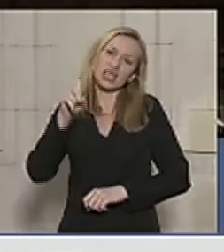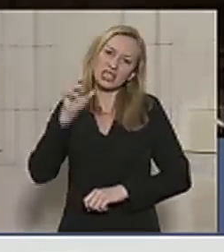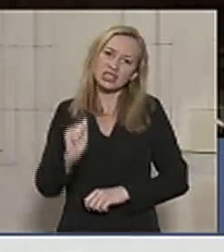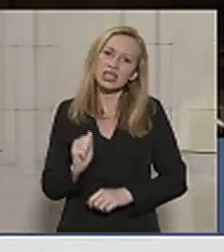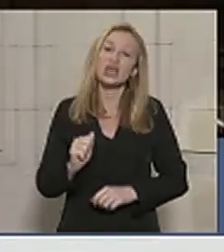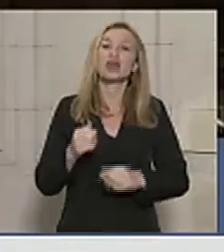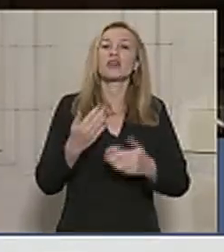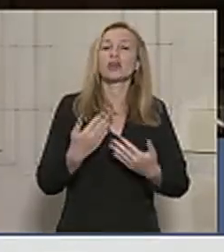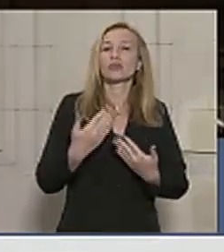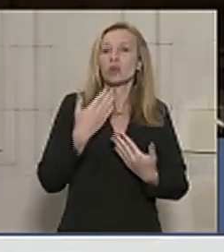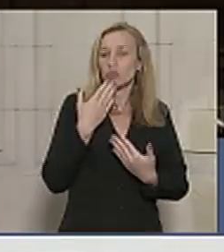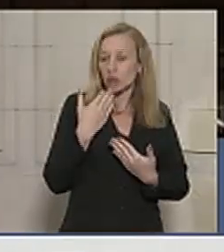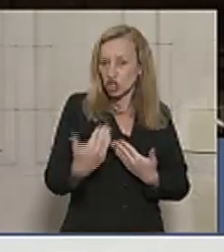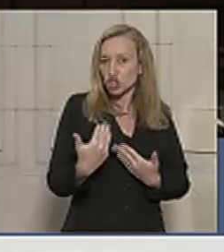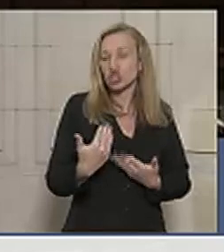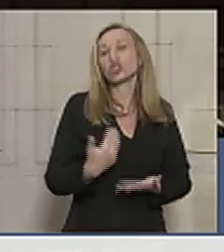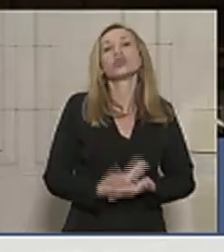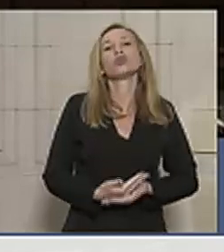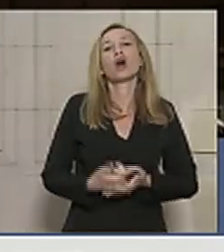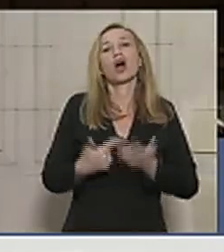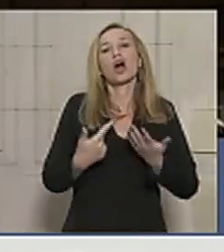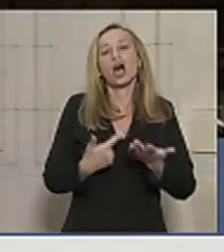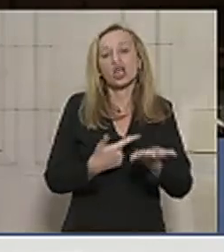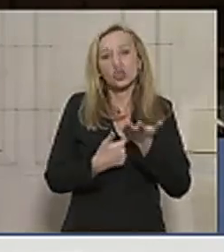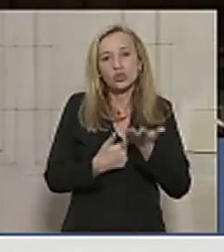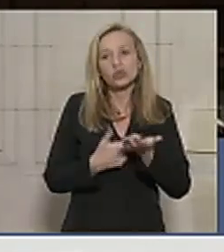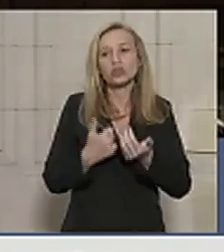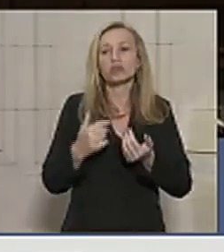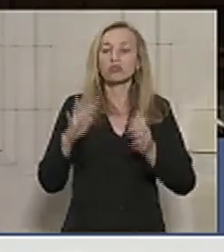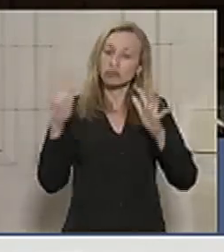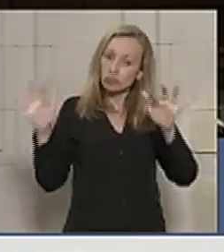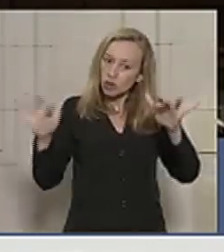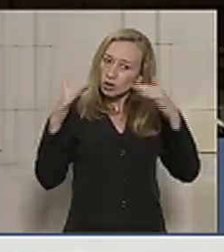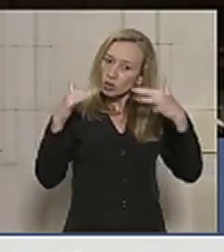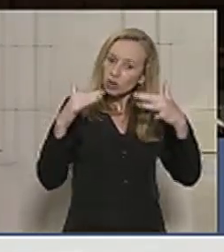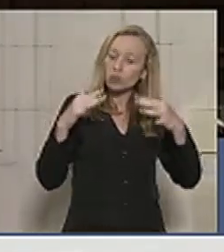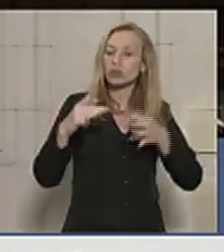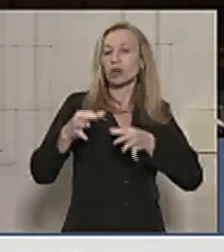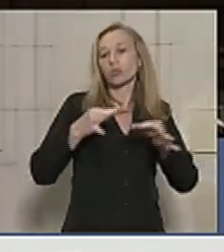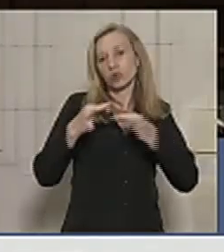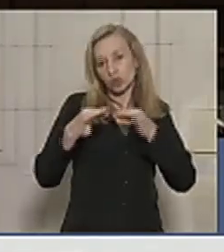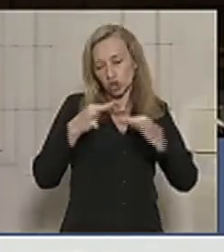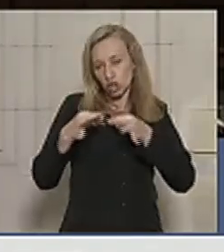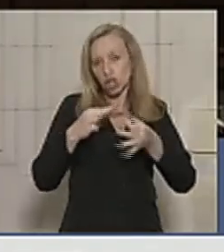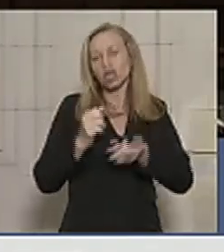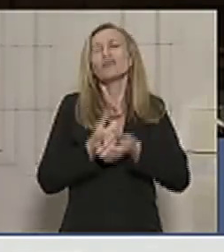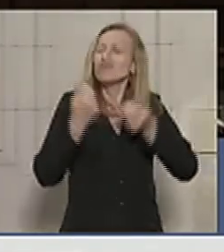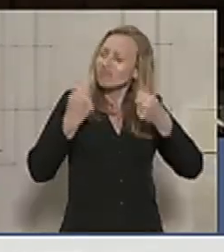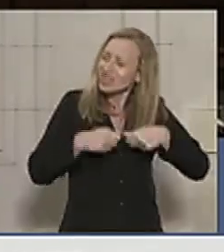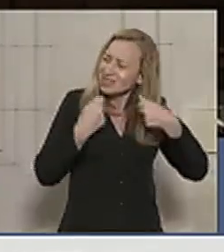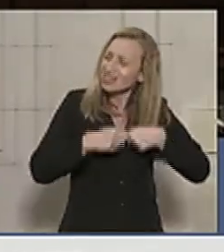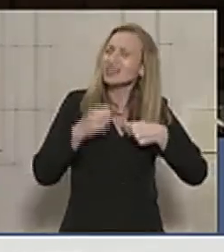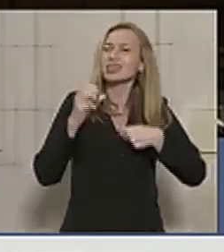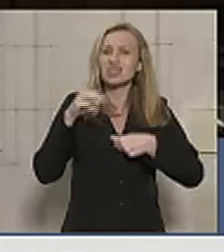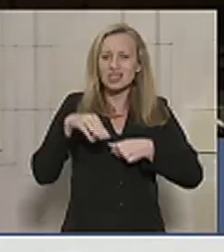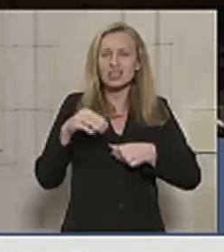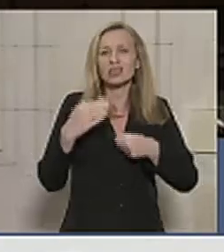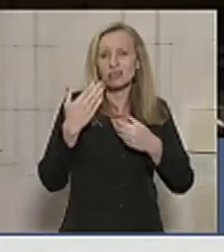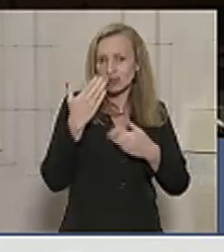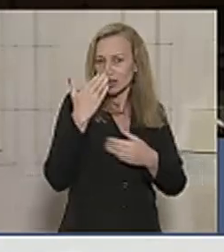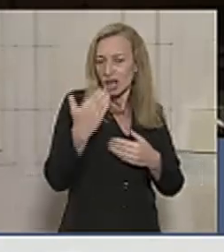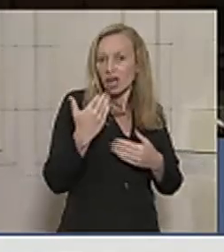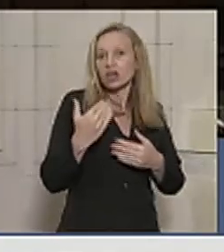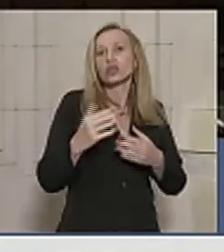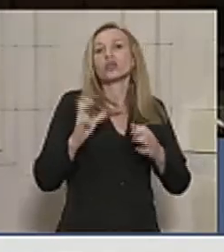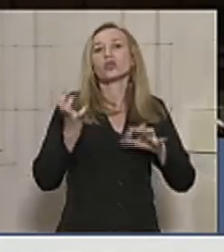aqui o meu alerta, o meu apelo para que estejamos atentos a esse projeto que ele precisa ser enfrentado no Congresso